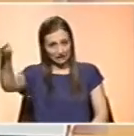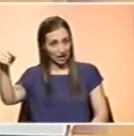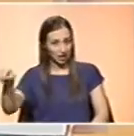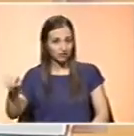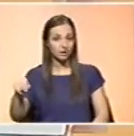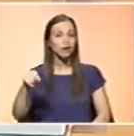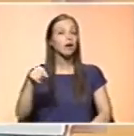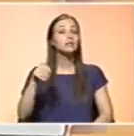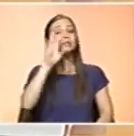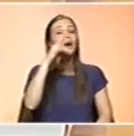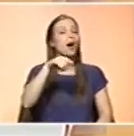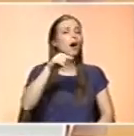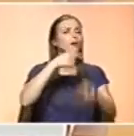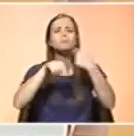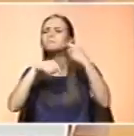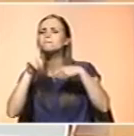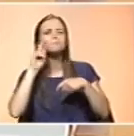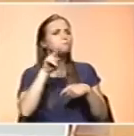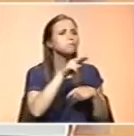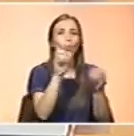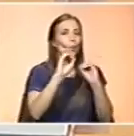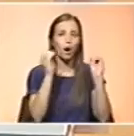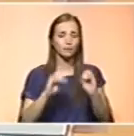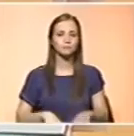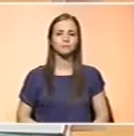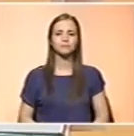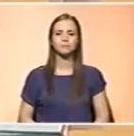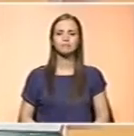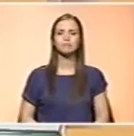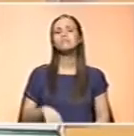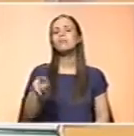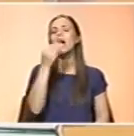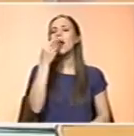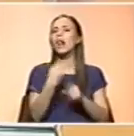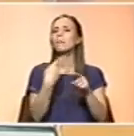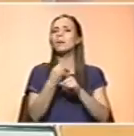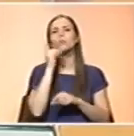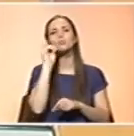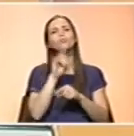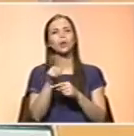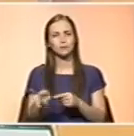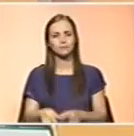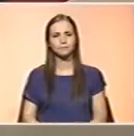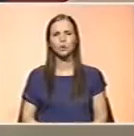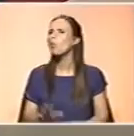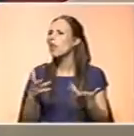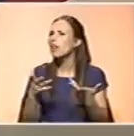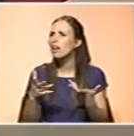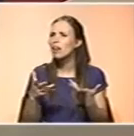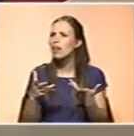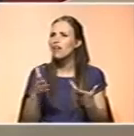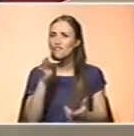supermercado tentar perceber se encontramos lá. Qual a importância destes alimentos, Vítor? De quais? Destes,